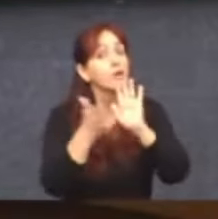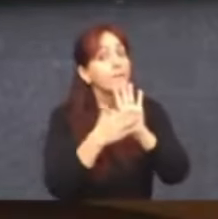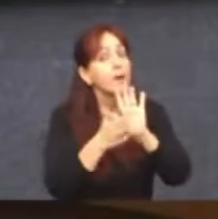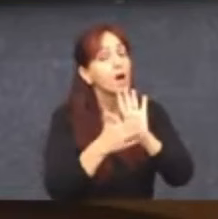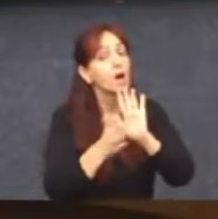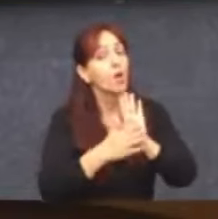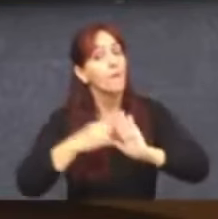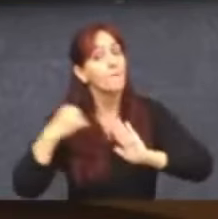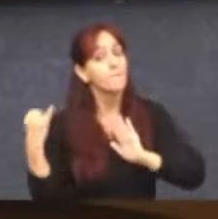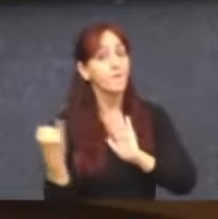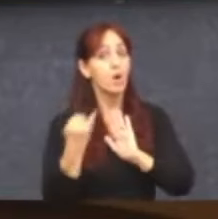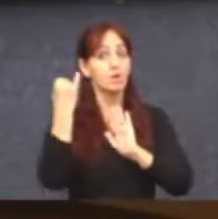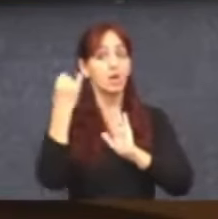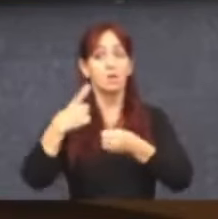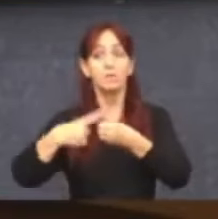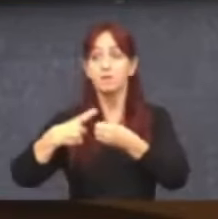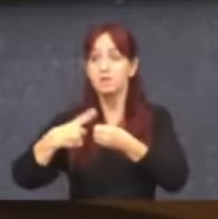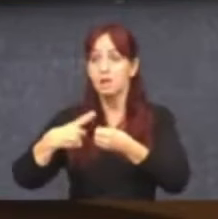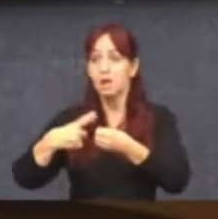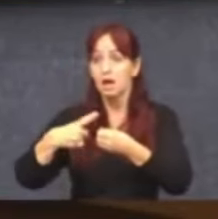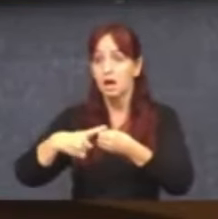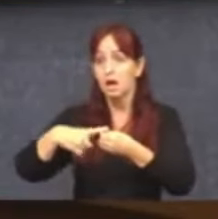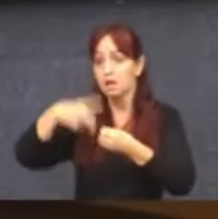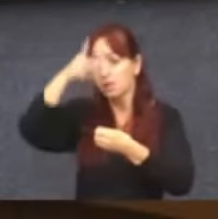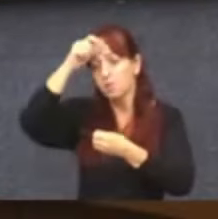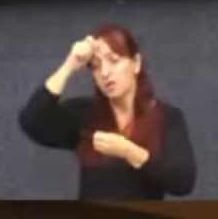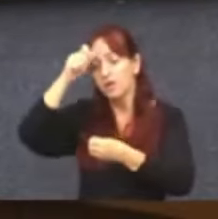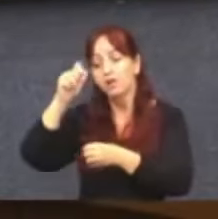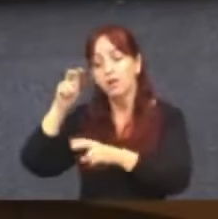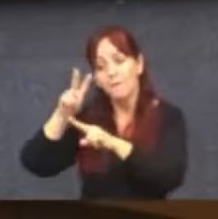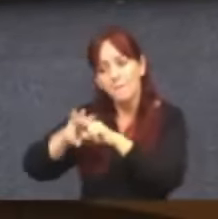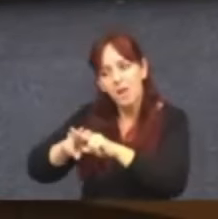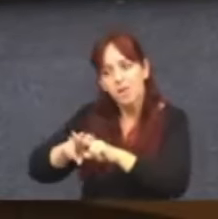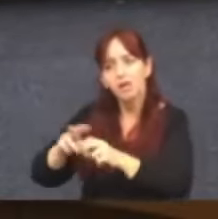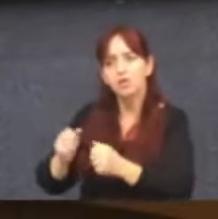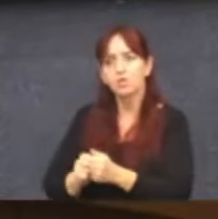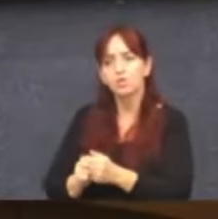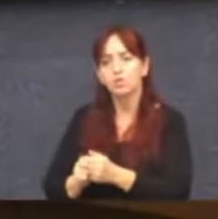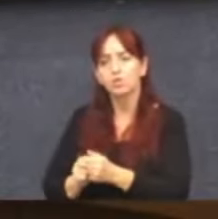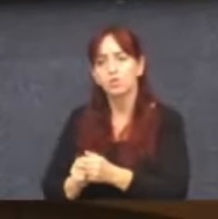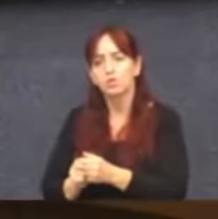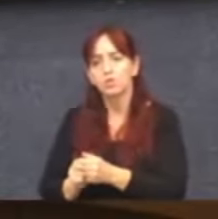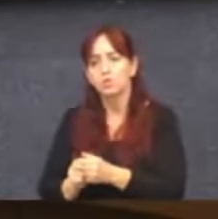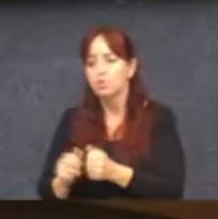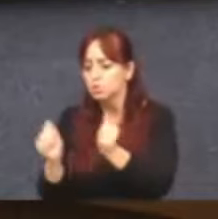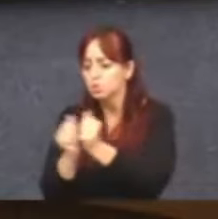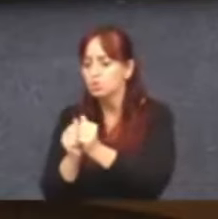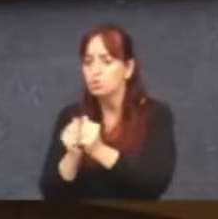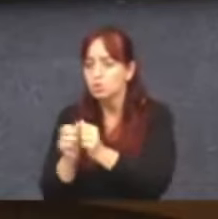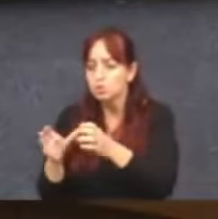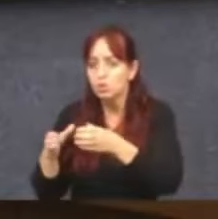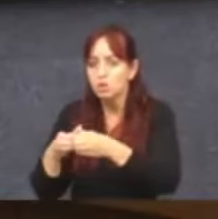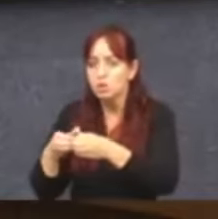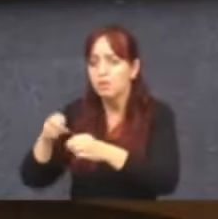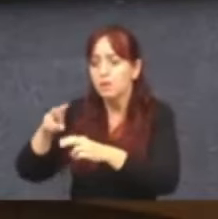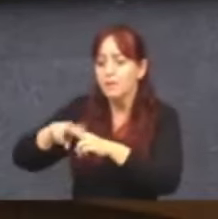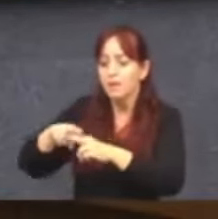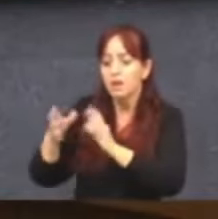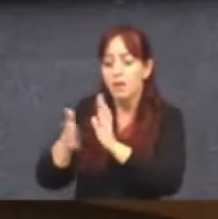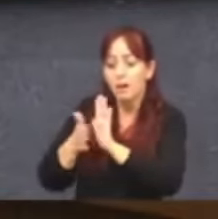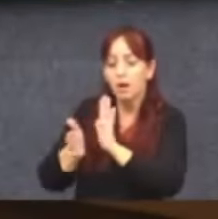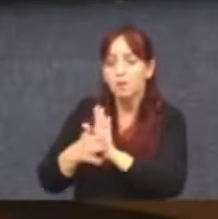muito importantes da cidade que o senhor está segurando, por meio da sua equipe. A questão da perturbação